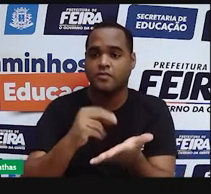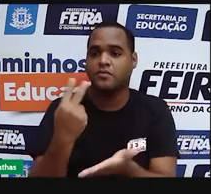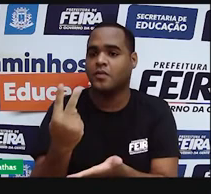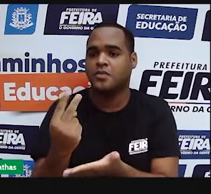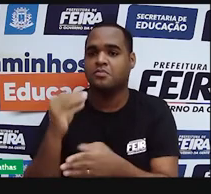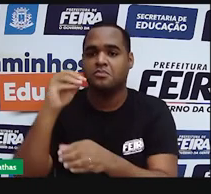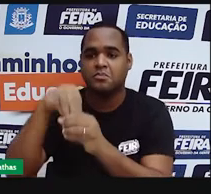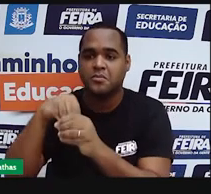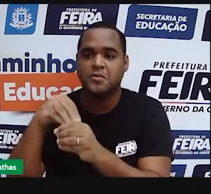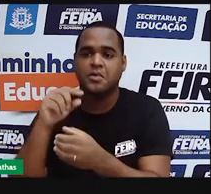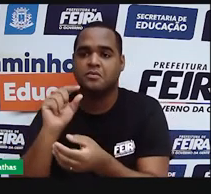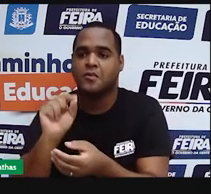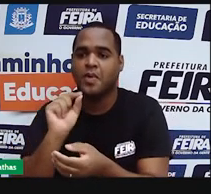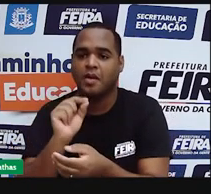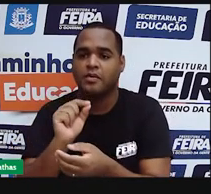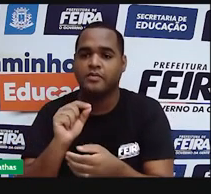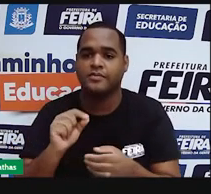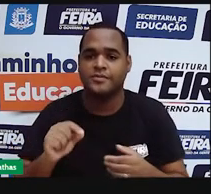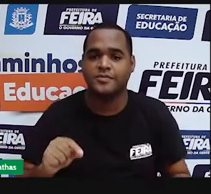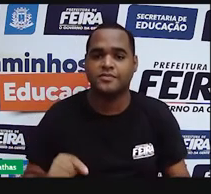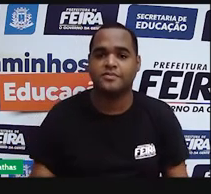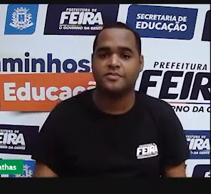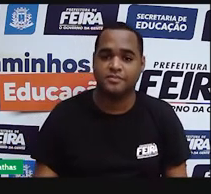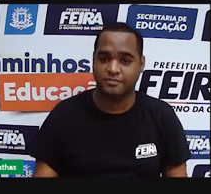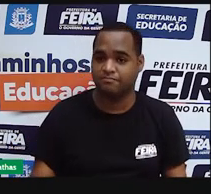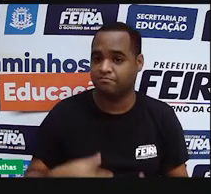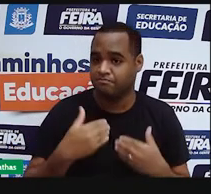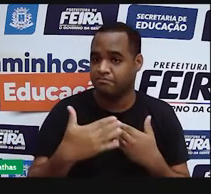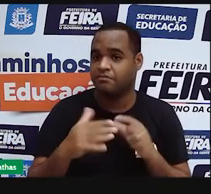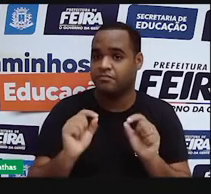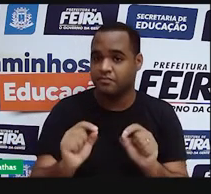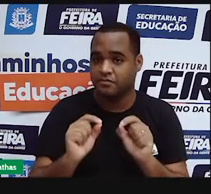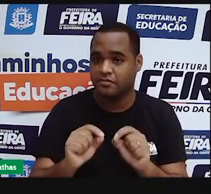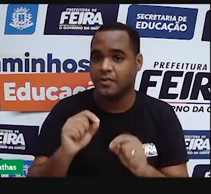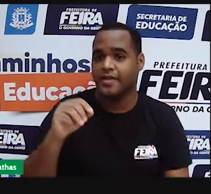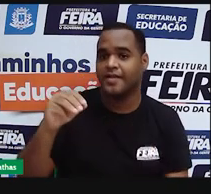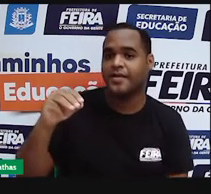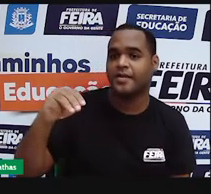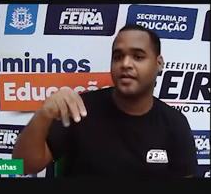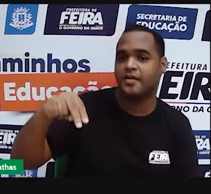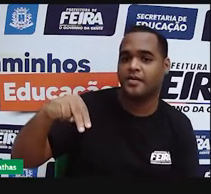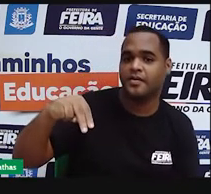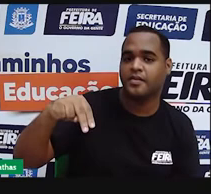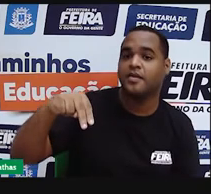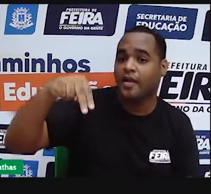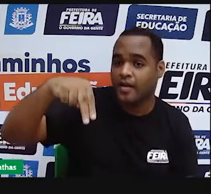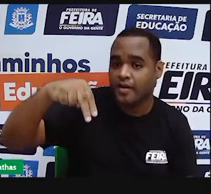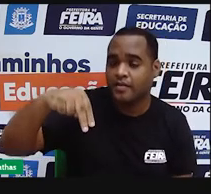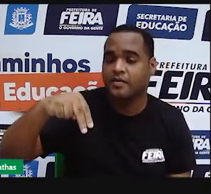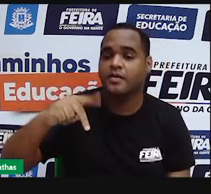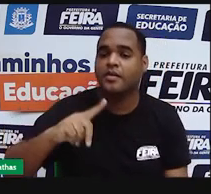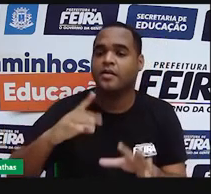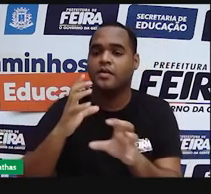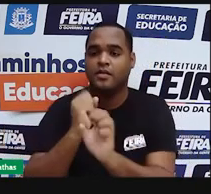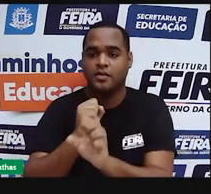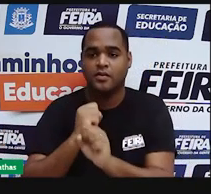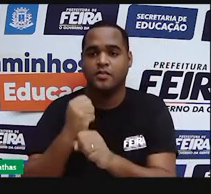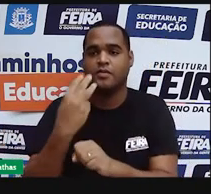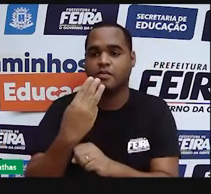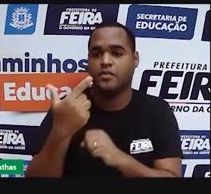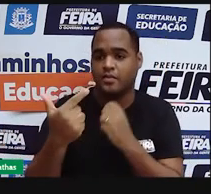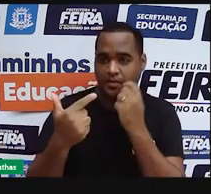estar esses dois elétrons que faltam desse elemento? Vamos lá na próxima camada, que é a camada N. Na camada N, comportaria até